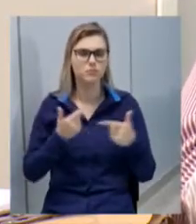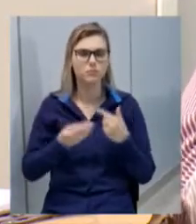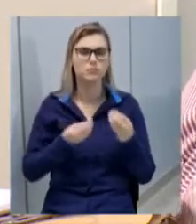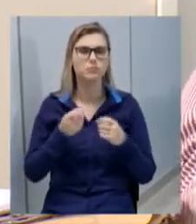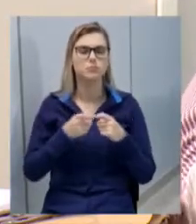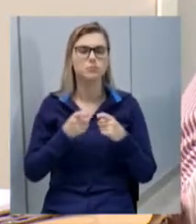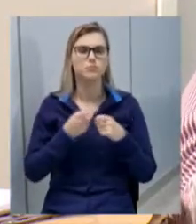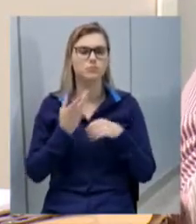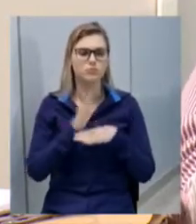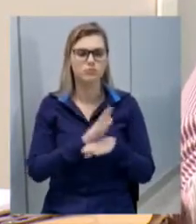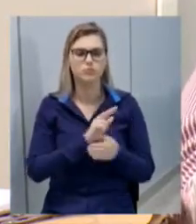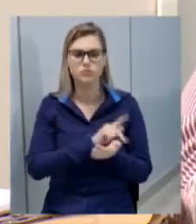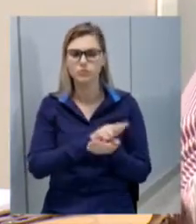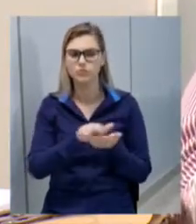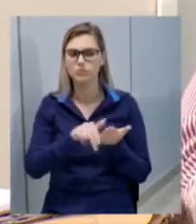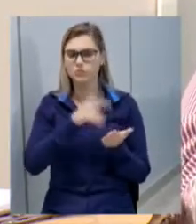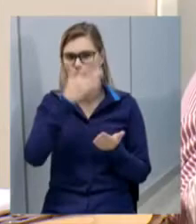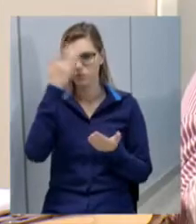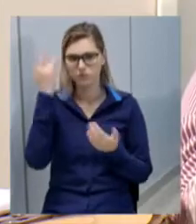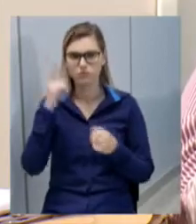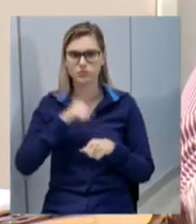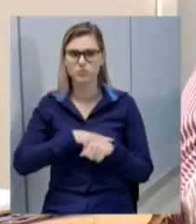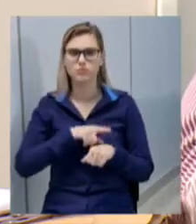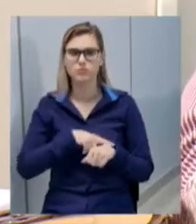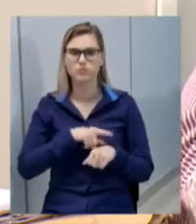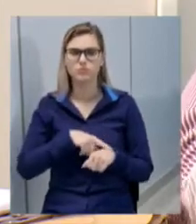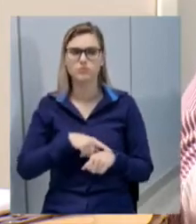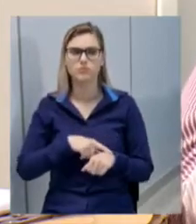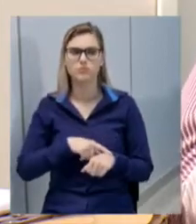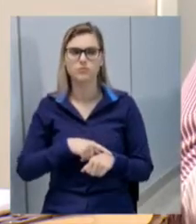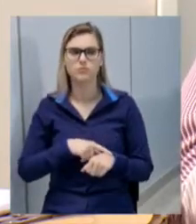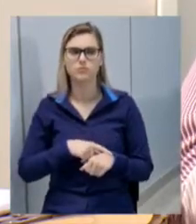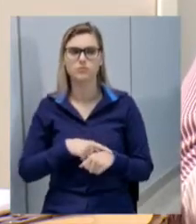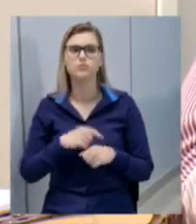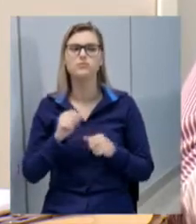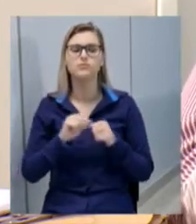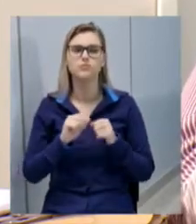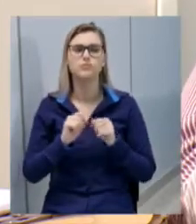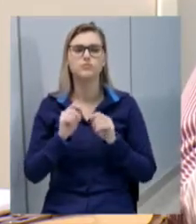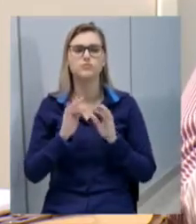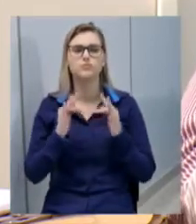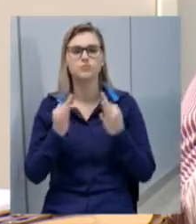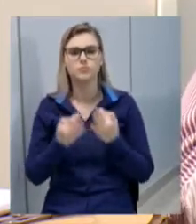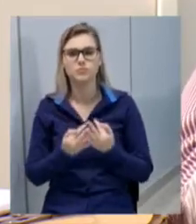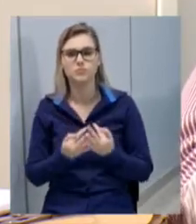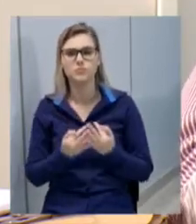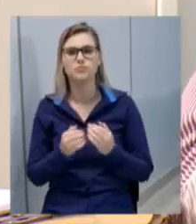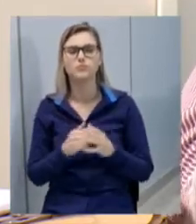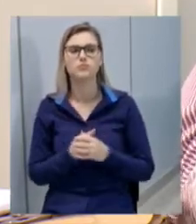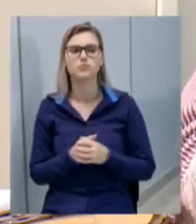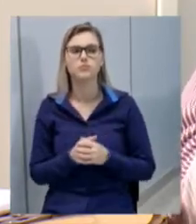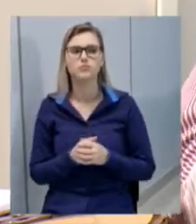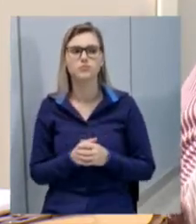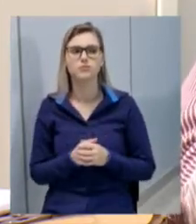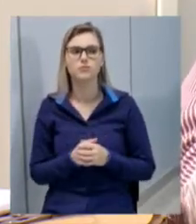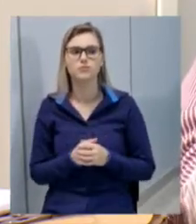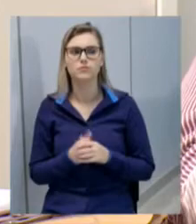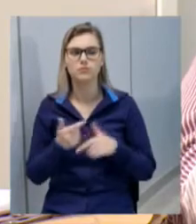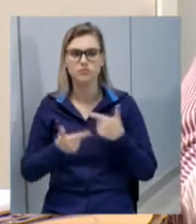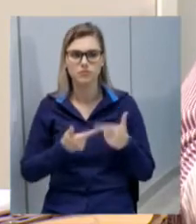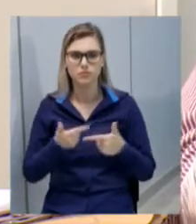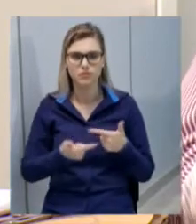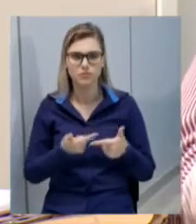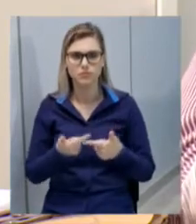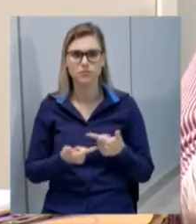pessoas aqui durante todo esse período então construiu família elegeu o Xancherê então trabalhou